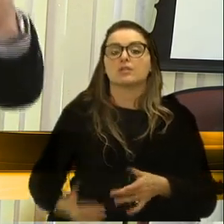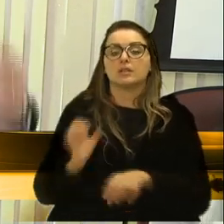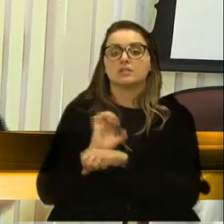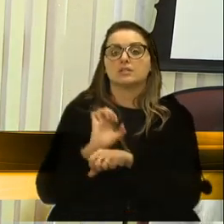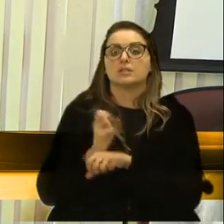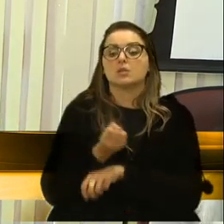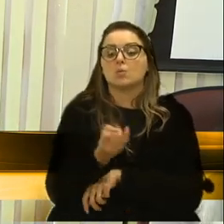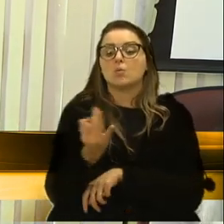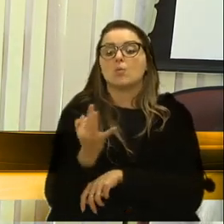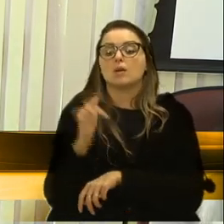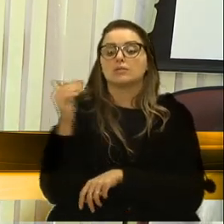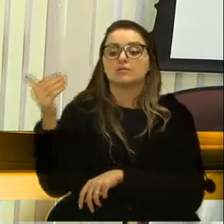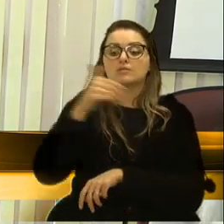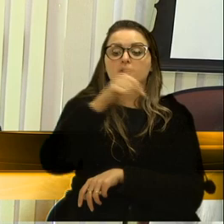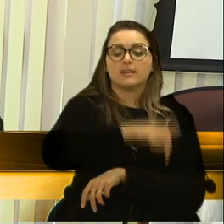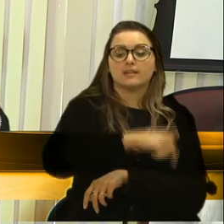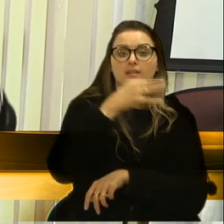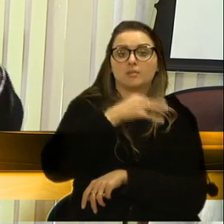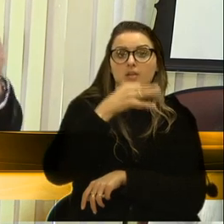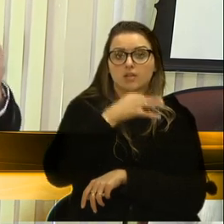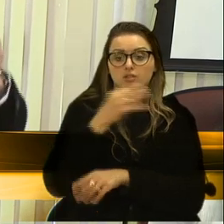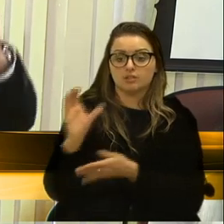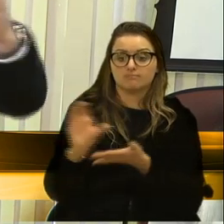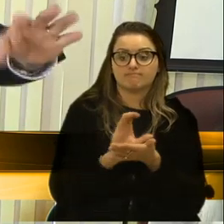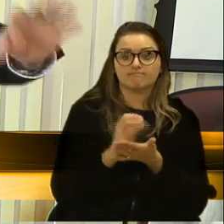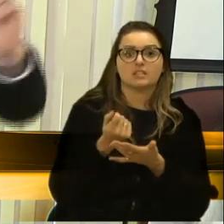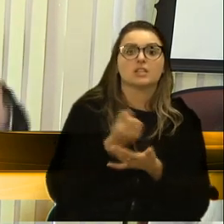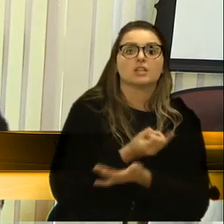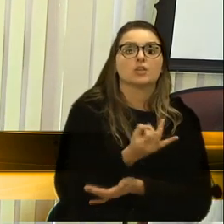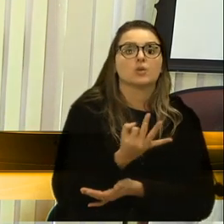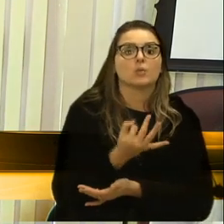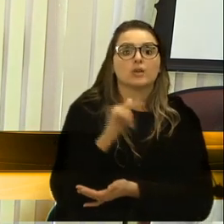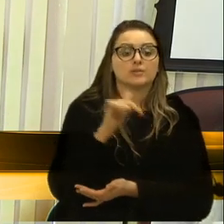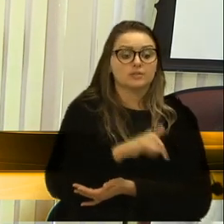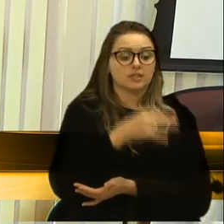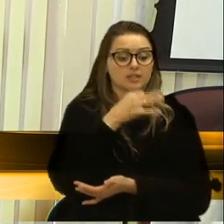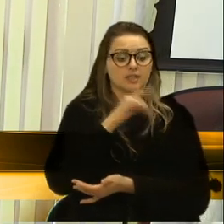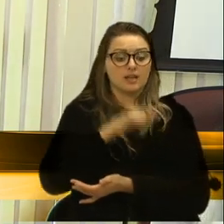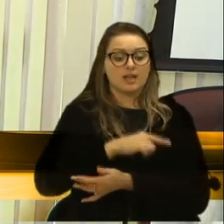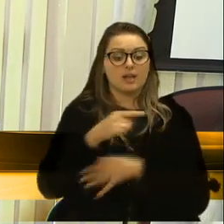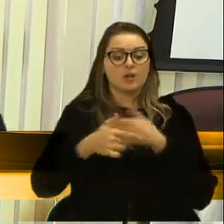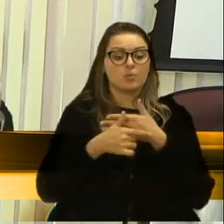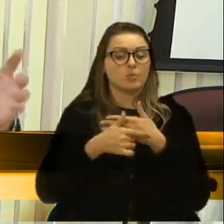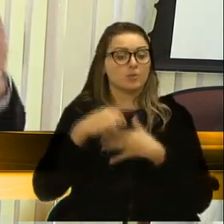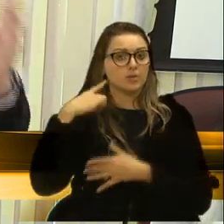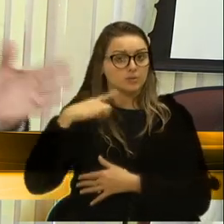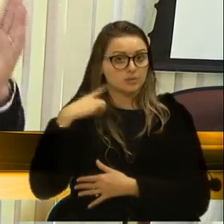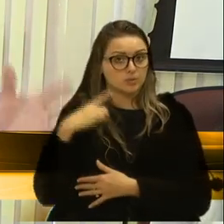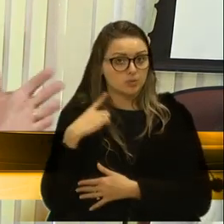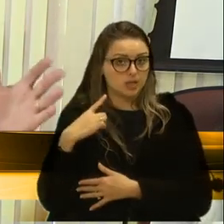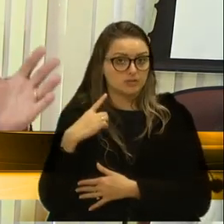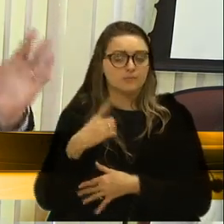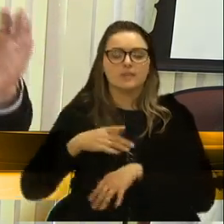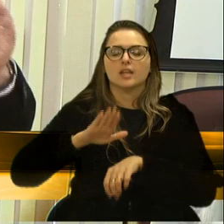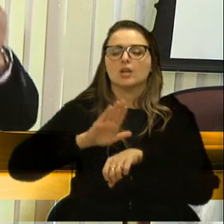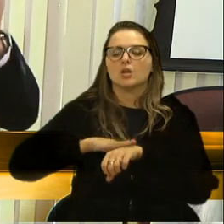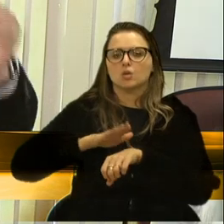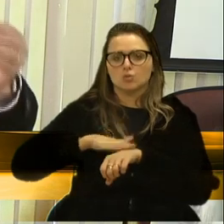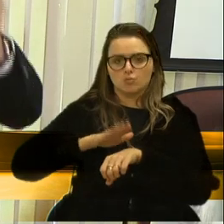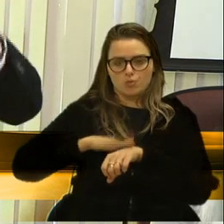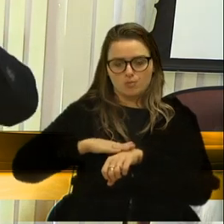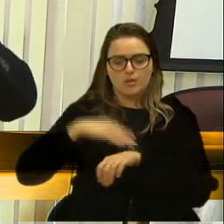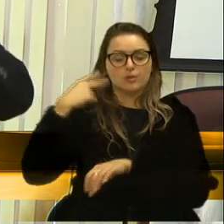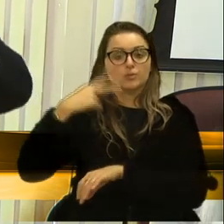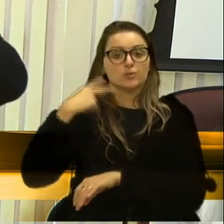vêm para Caxias? Quantos vêm para Caxias? Esse é o trabalho dos deputados. E aí, naquele momento, o